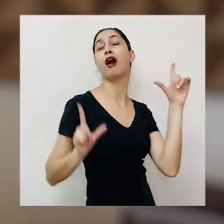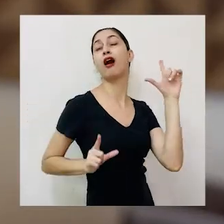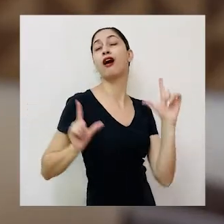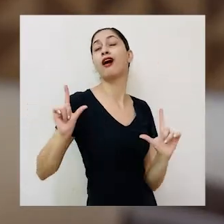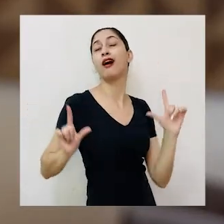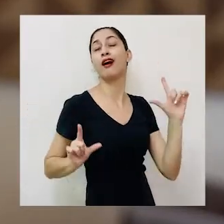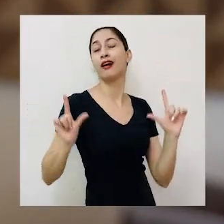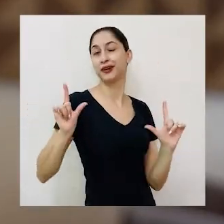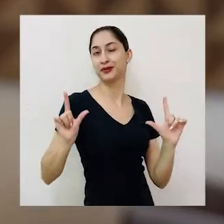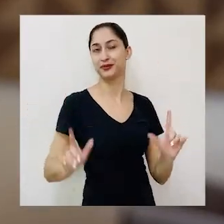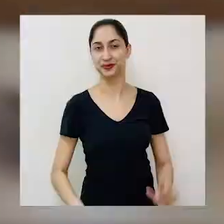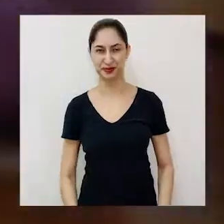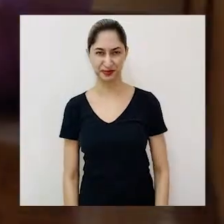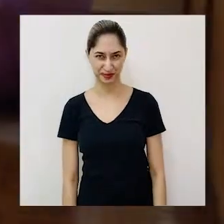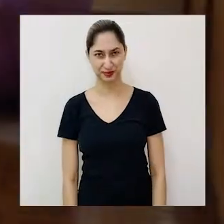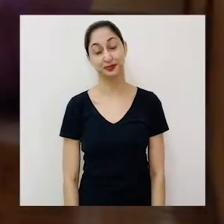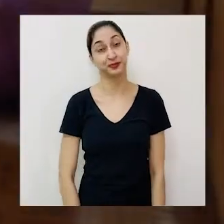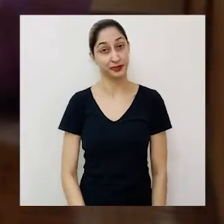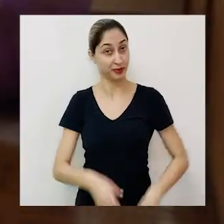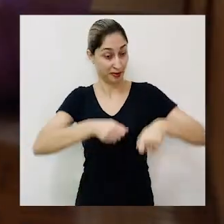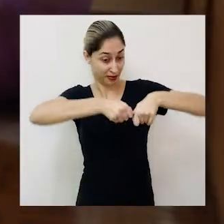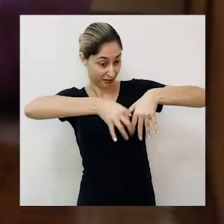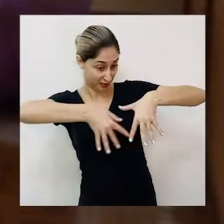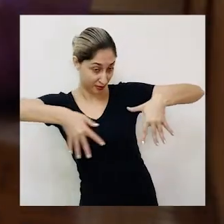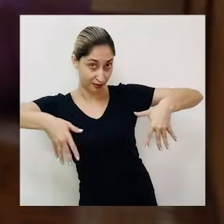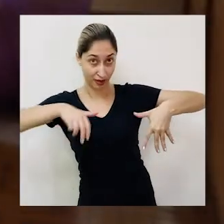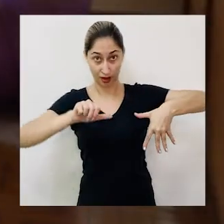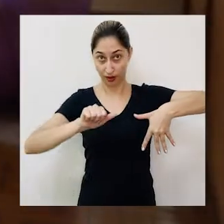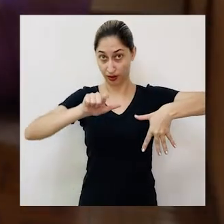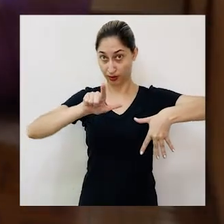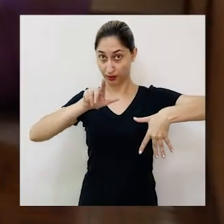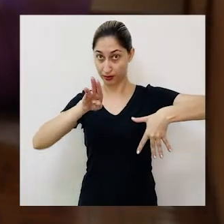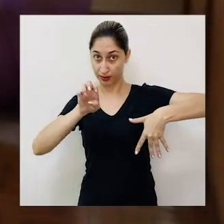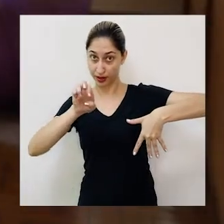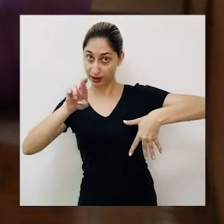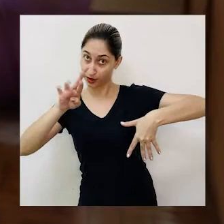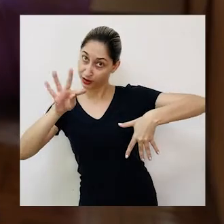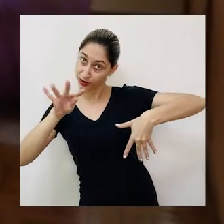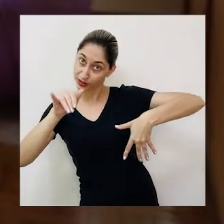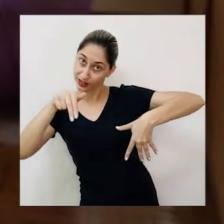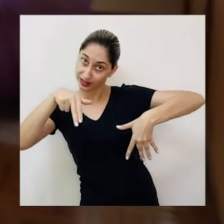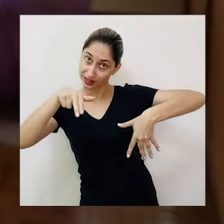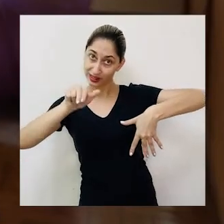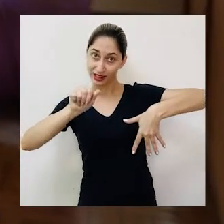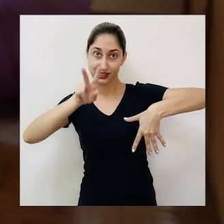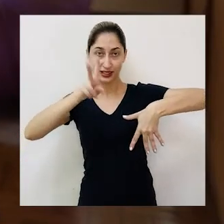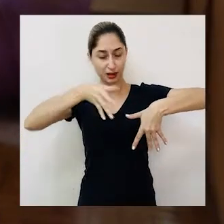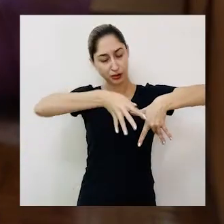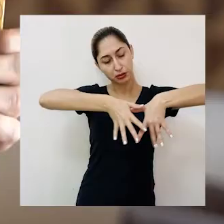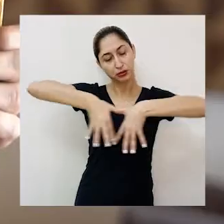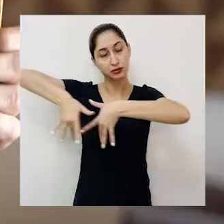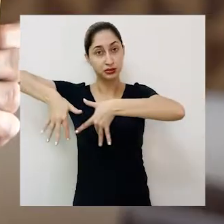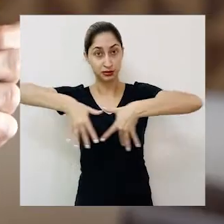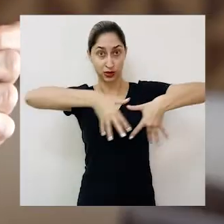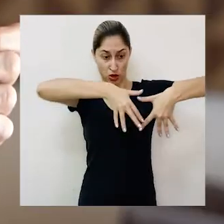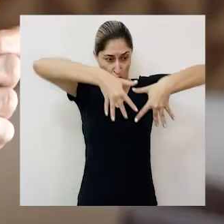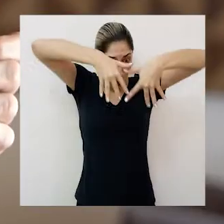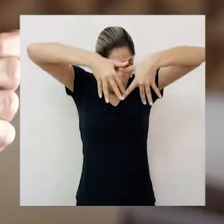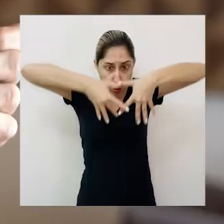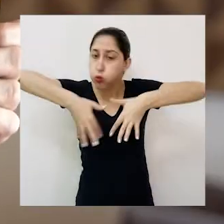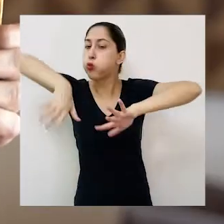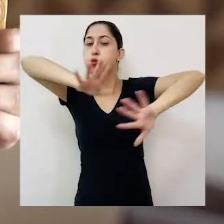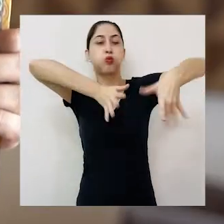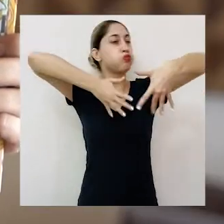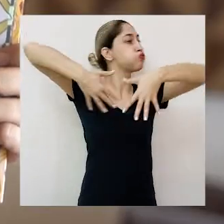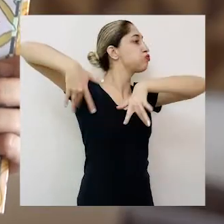tão convencida! Já arrecatada Albertina Cortina, anda sempre nos trilhos. Quando o vento